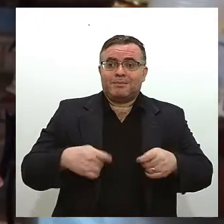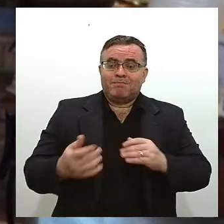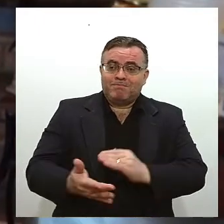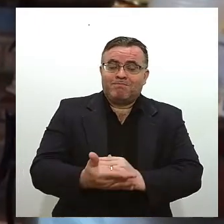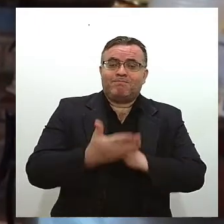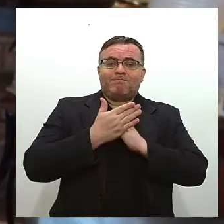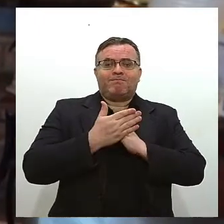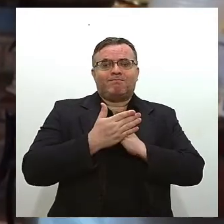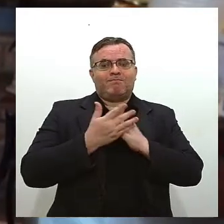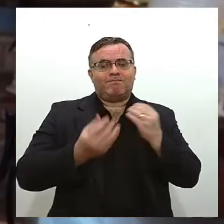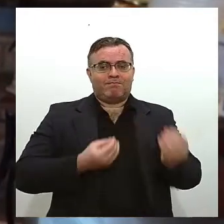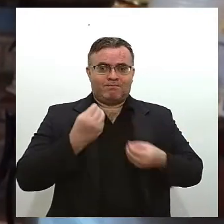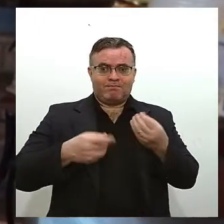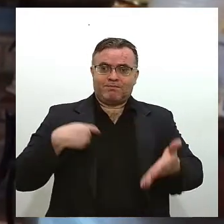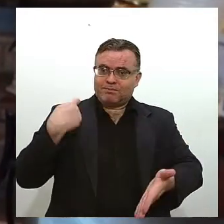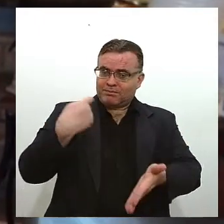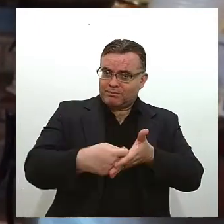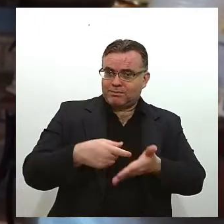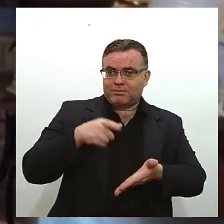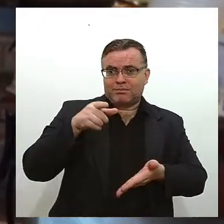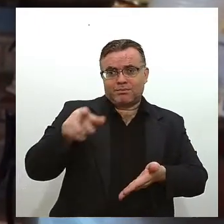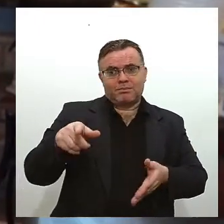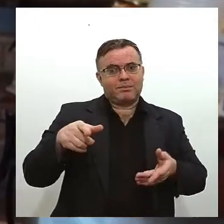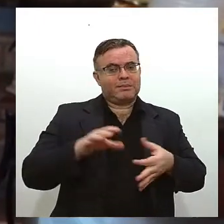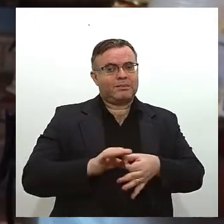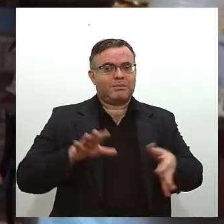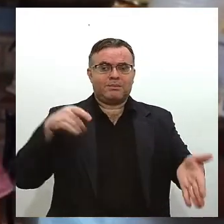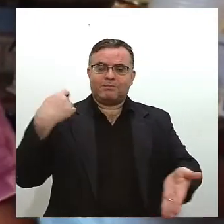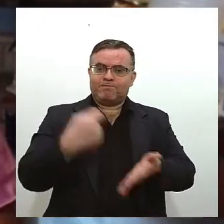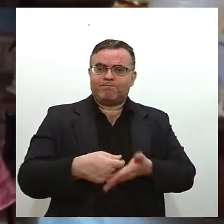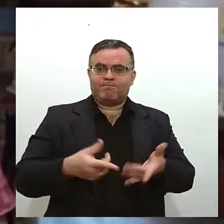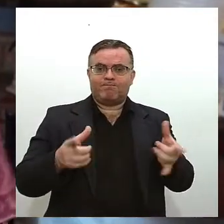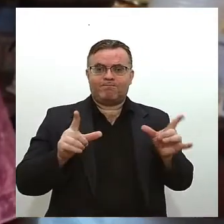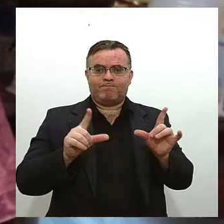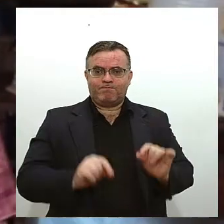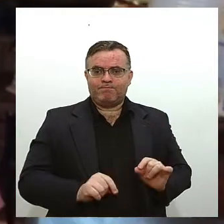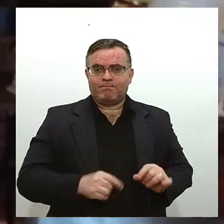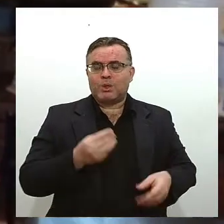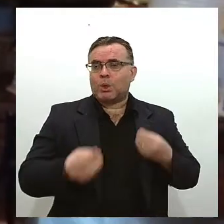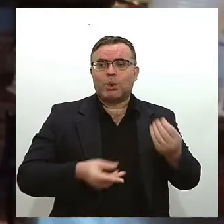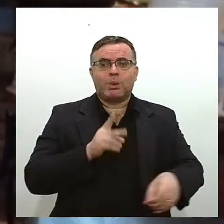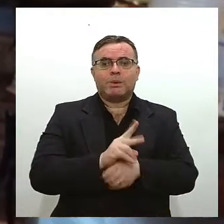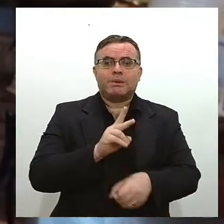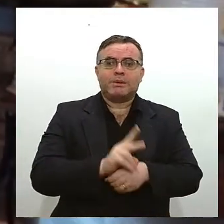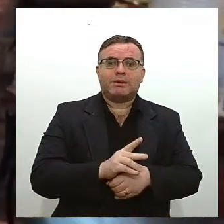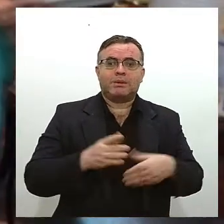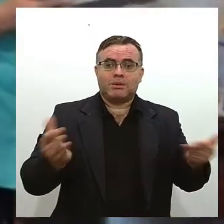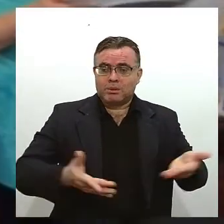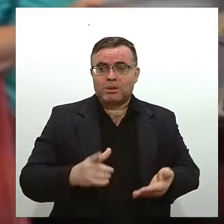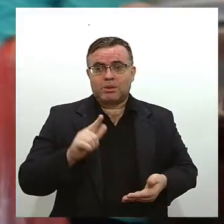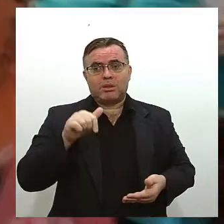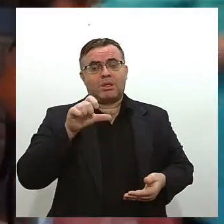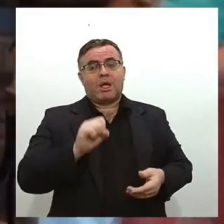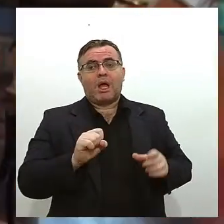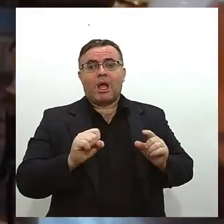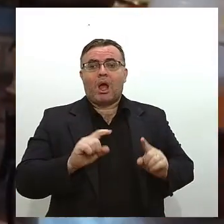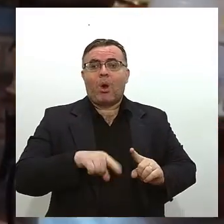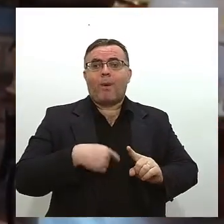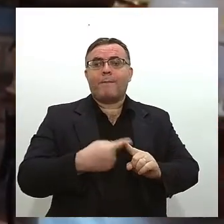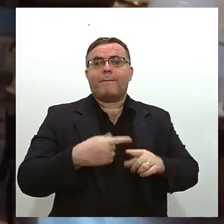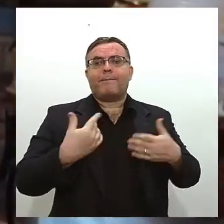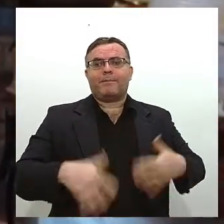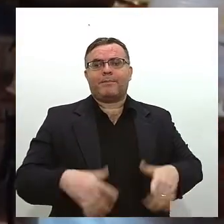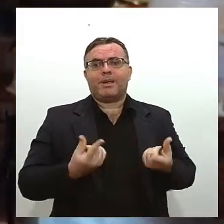termos uma carga tributária que ela praticamente deixa o nosso negócio sem condição de sustentar ele ainda não ajuda a gente com relação a